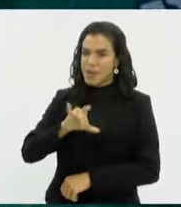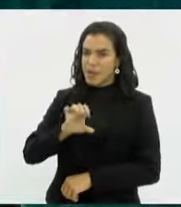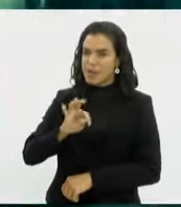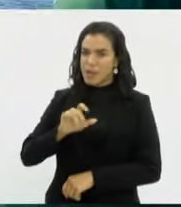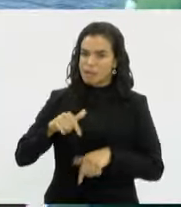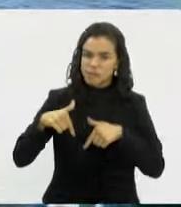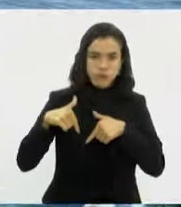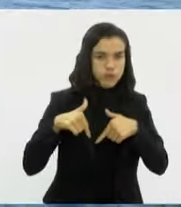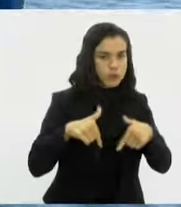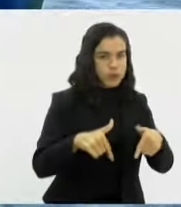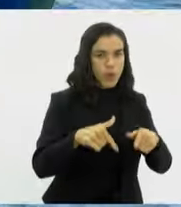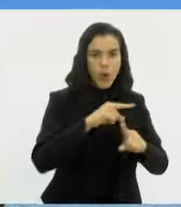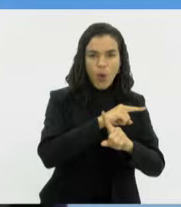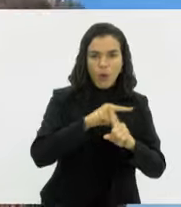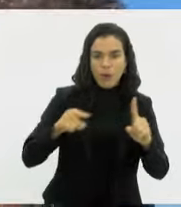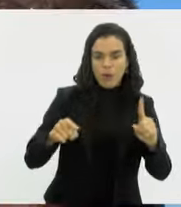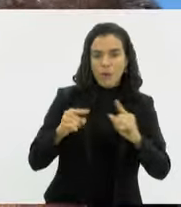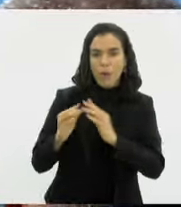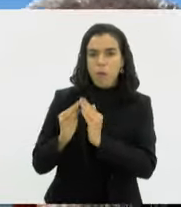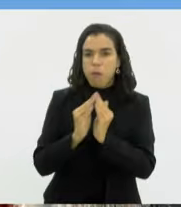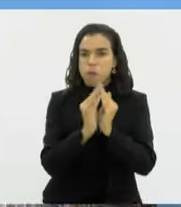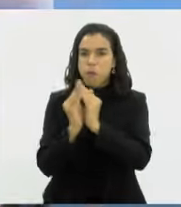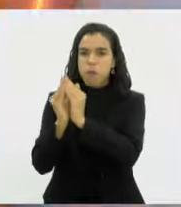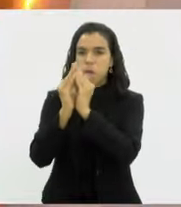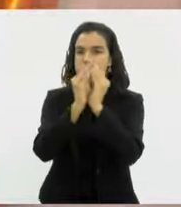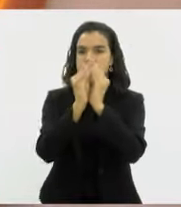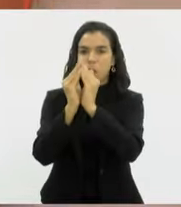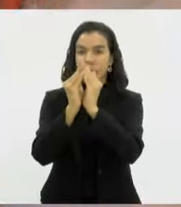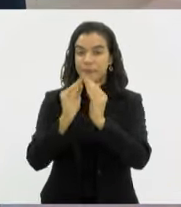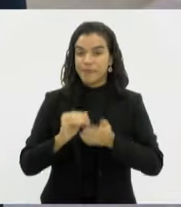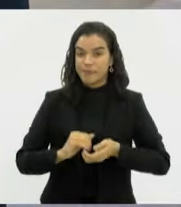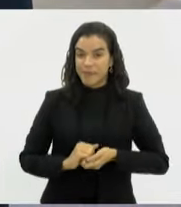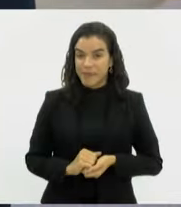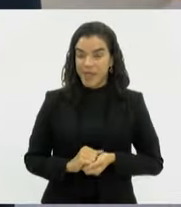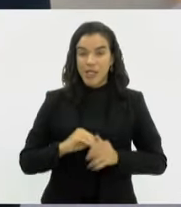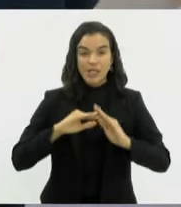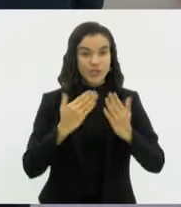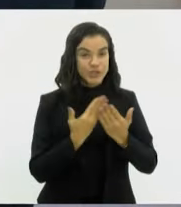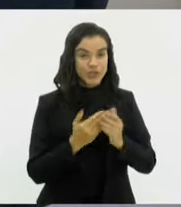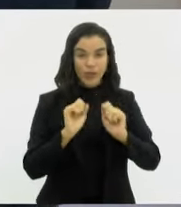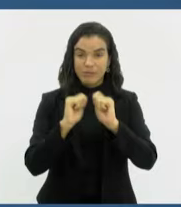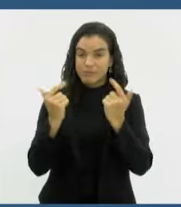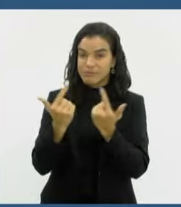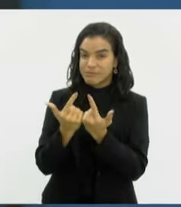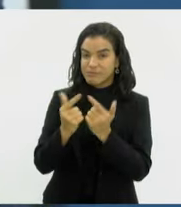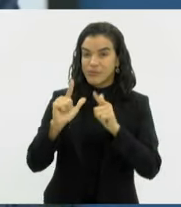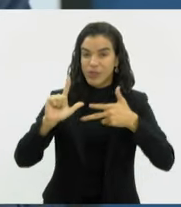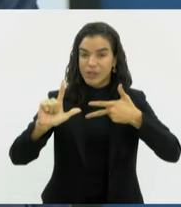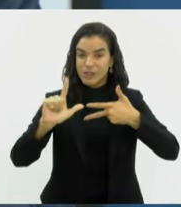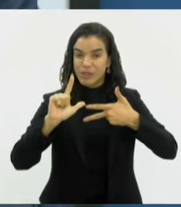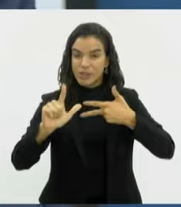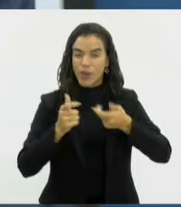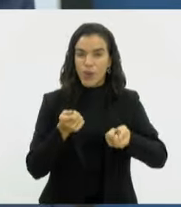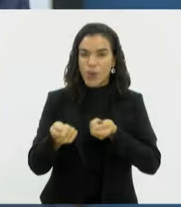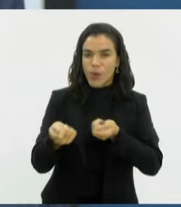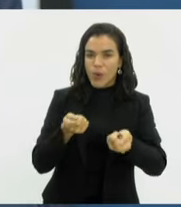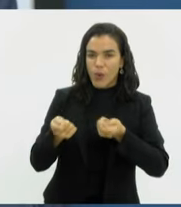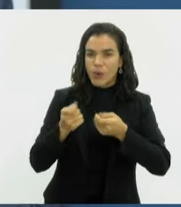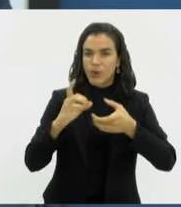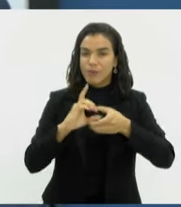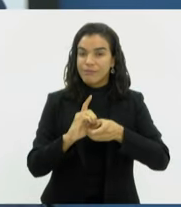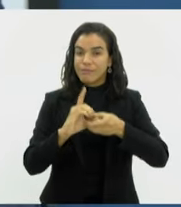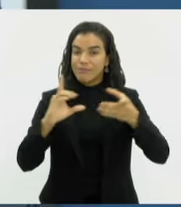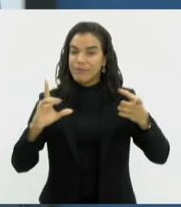operação contra a prática ilegal de soltar balões. Escola do Legislativo inicia curso Controle Democrático